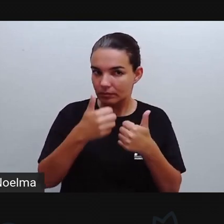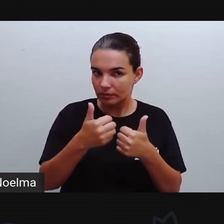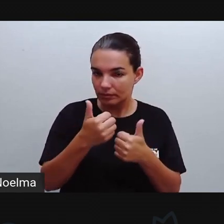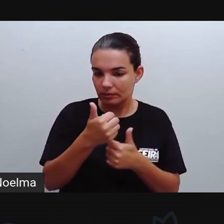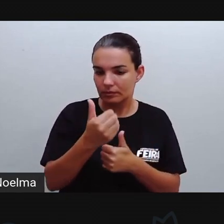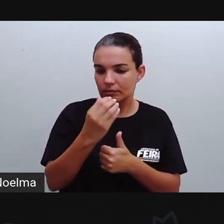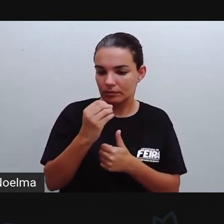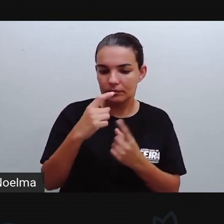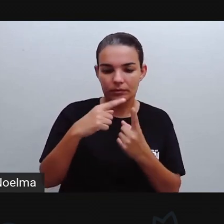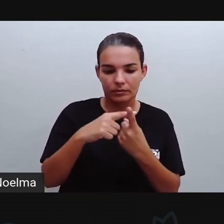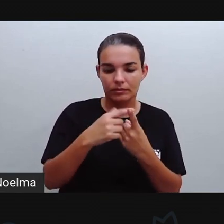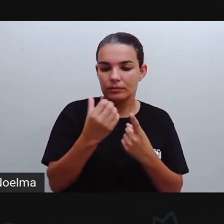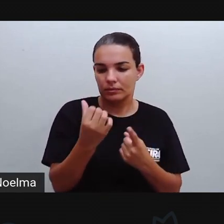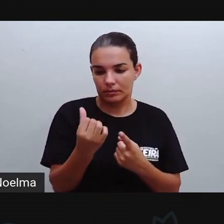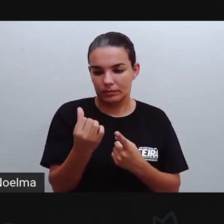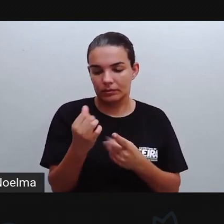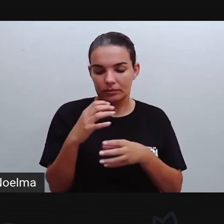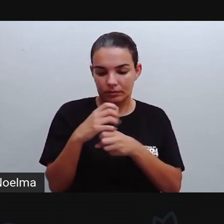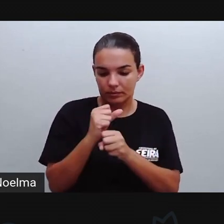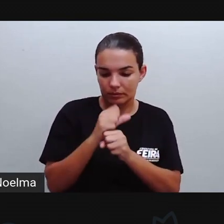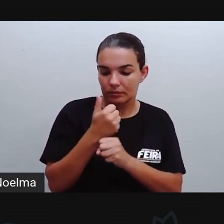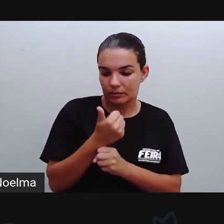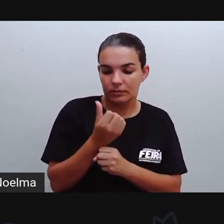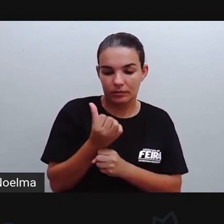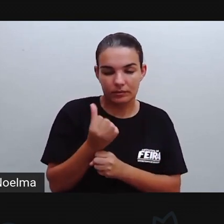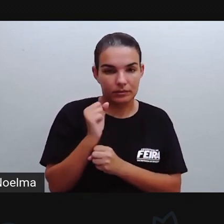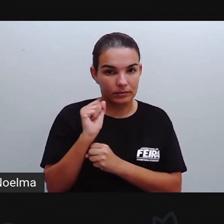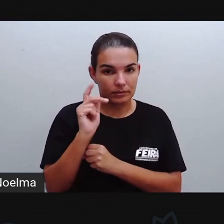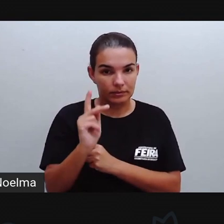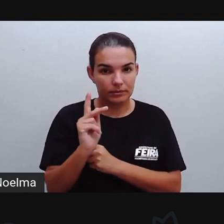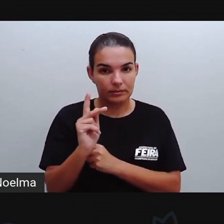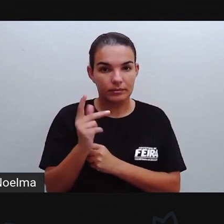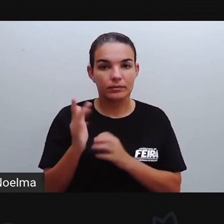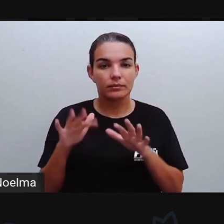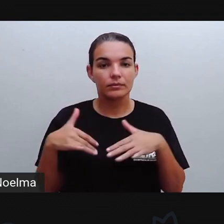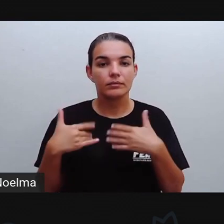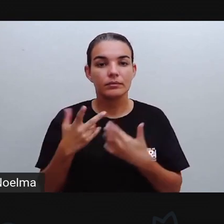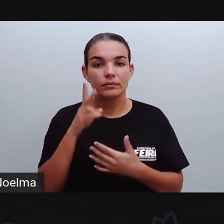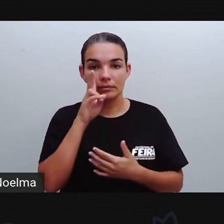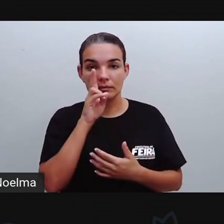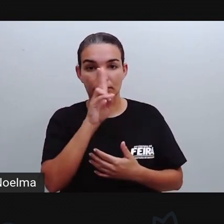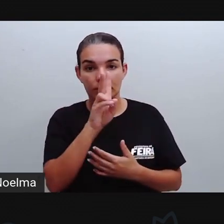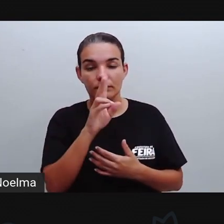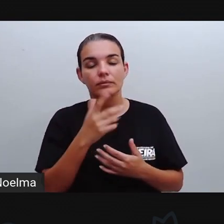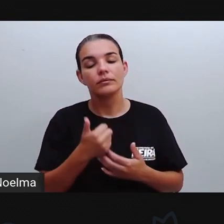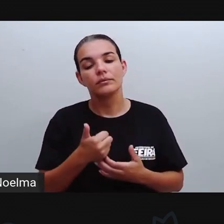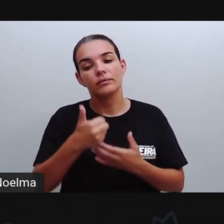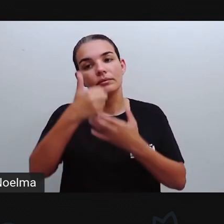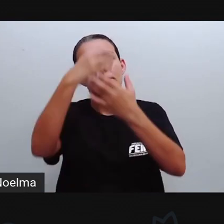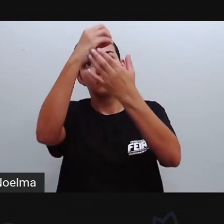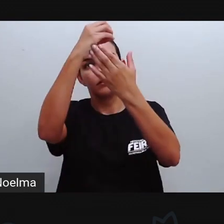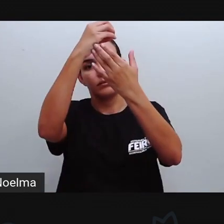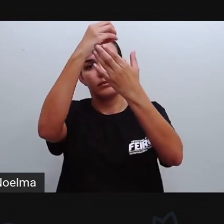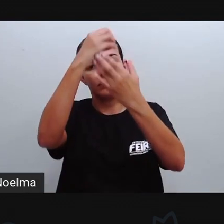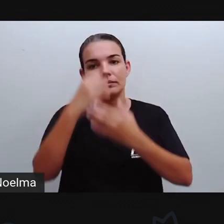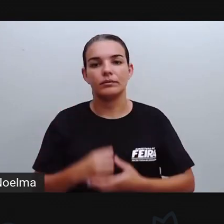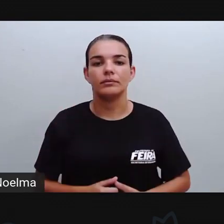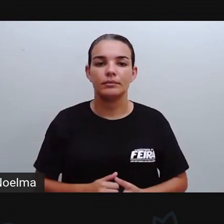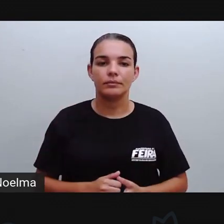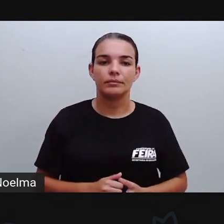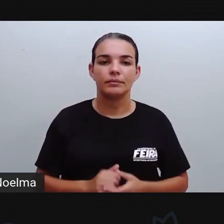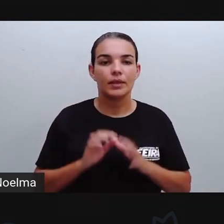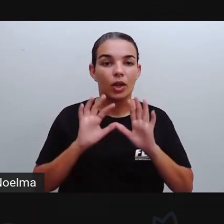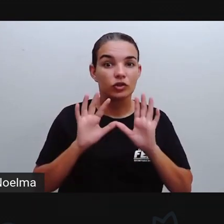mais 6 que forma 16, certo? Então, a gente está levando aqui, na verdade, não é 1, são 10. Lembra que a gente já